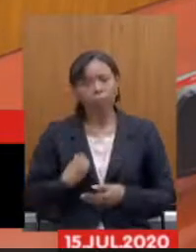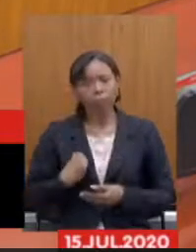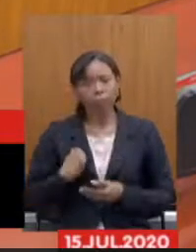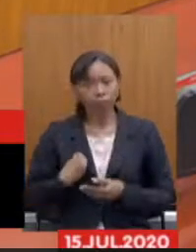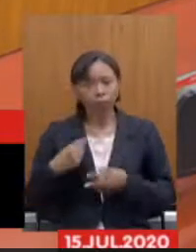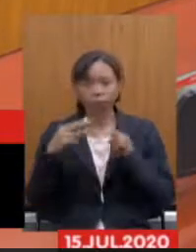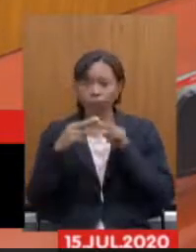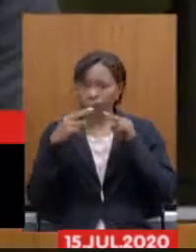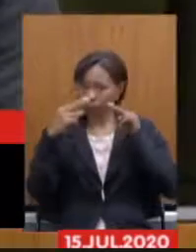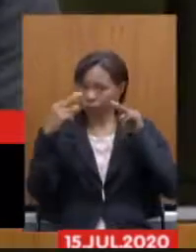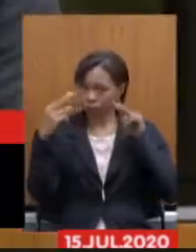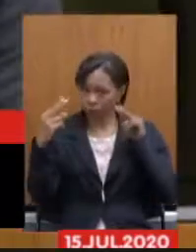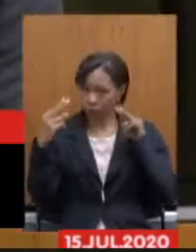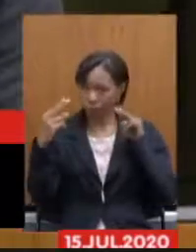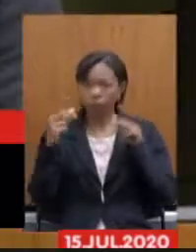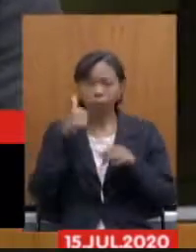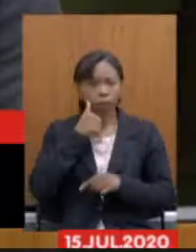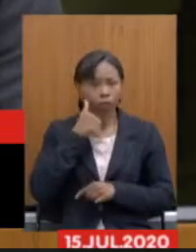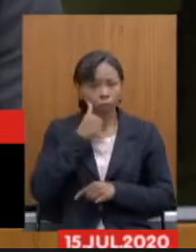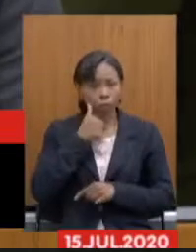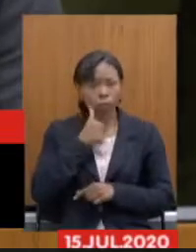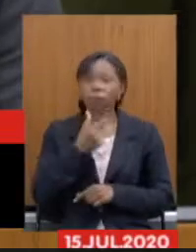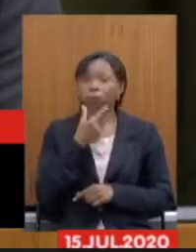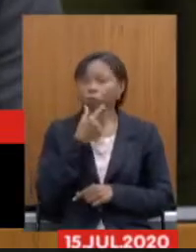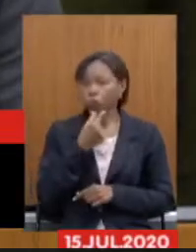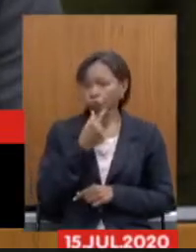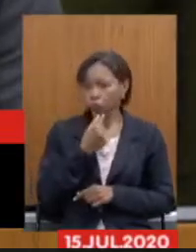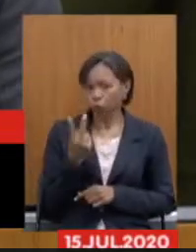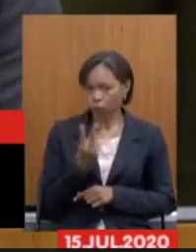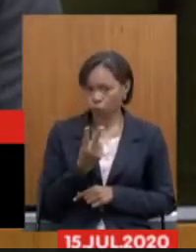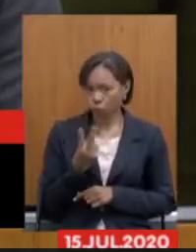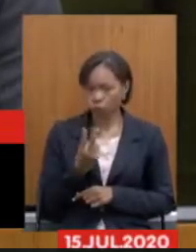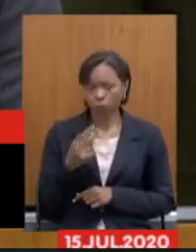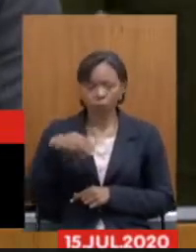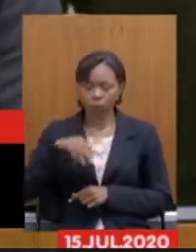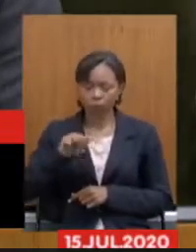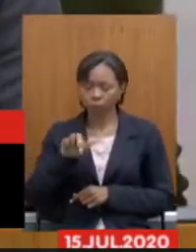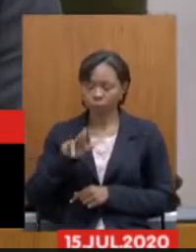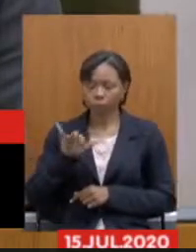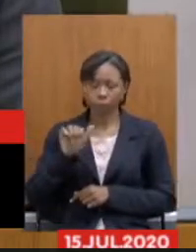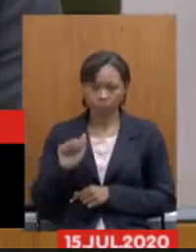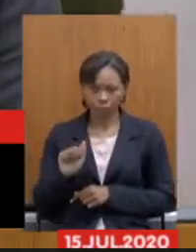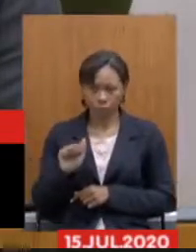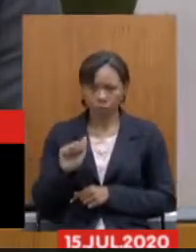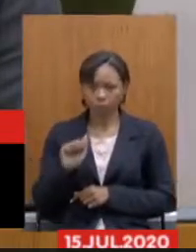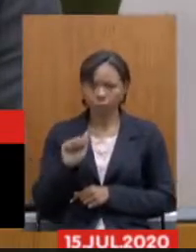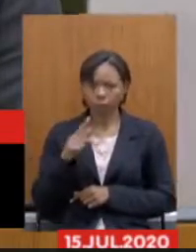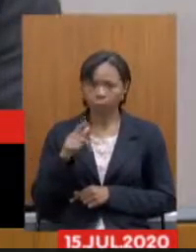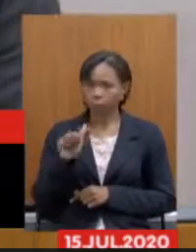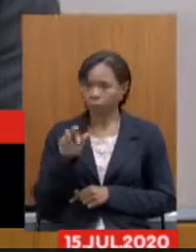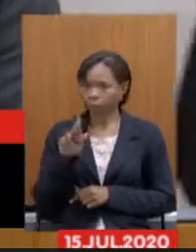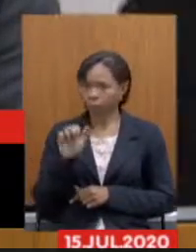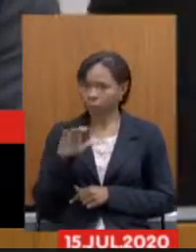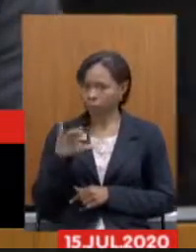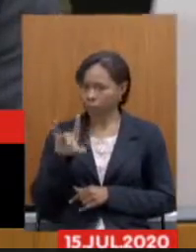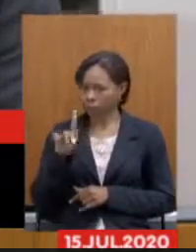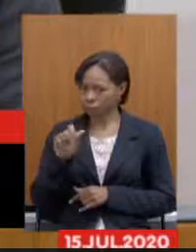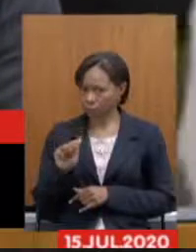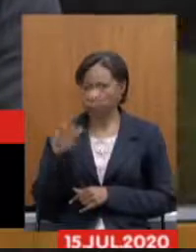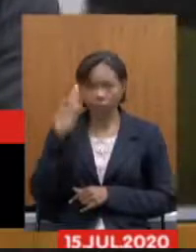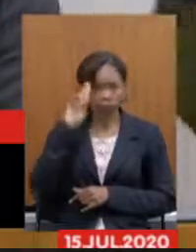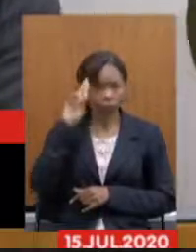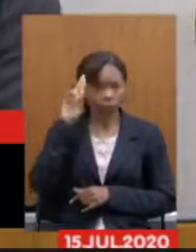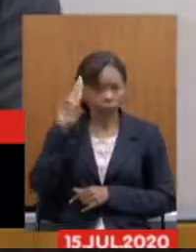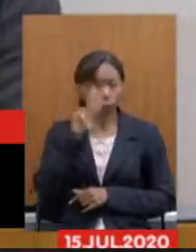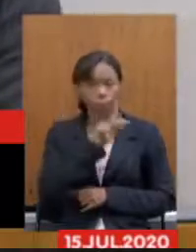remota, da senhora e do senhor. Maria Aparecida Neto Lacerda Imelone, diretora